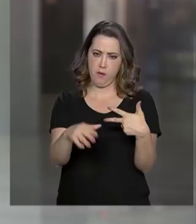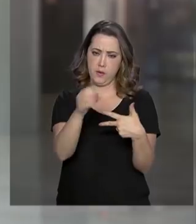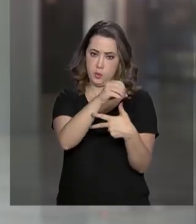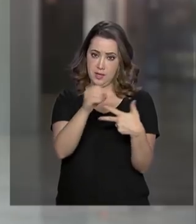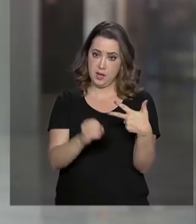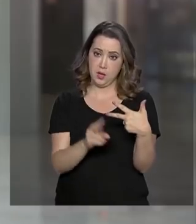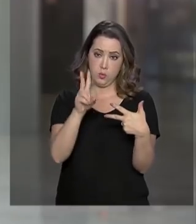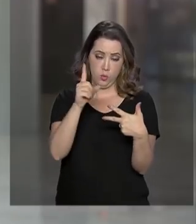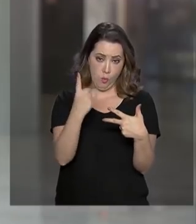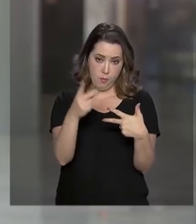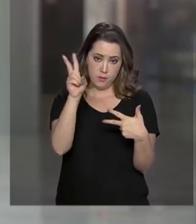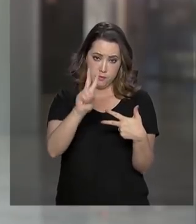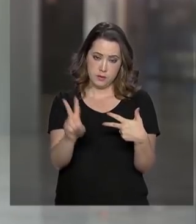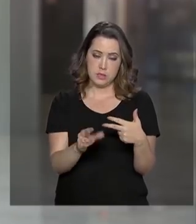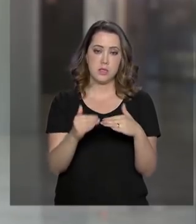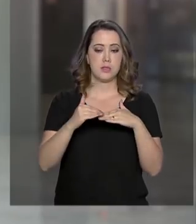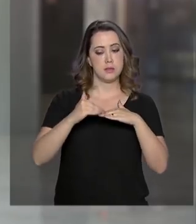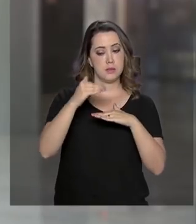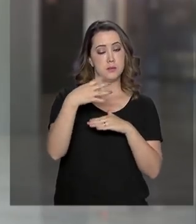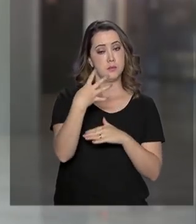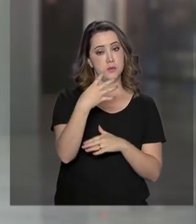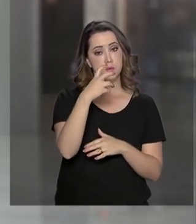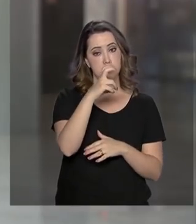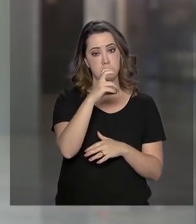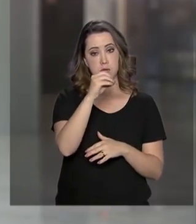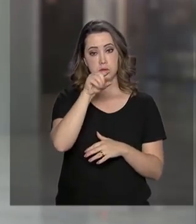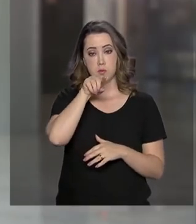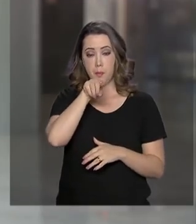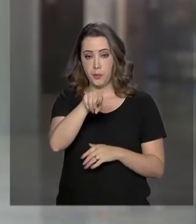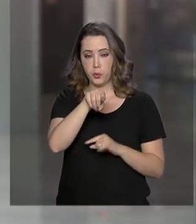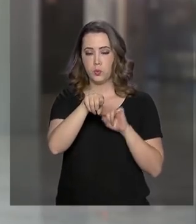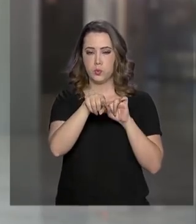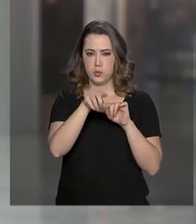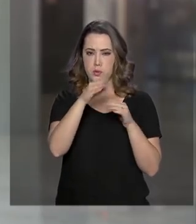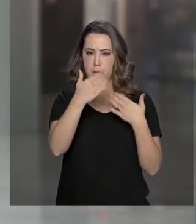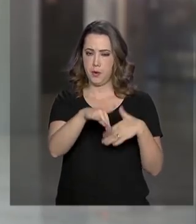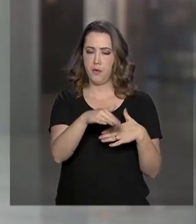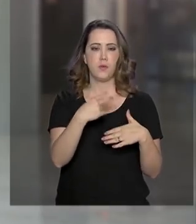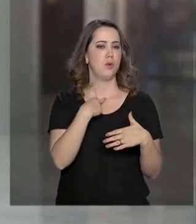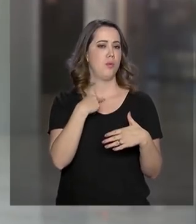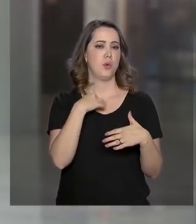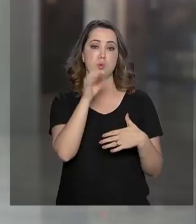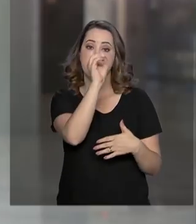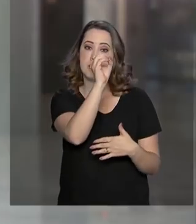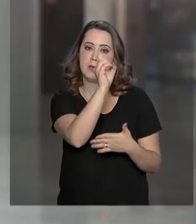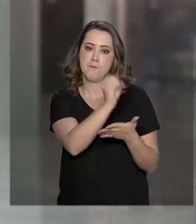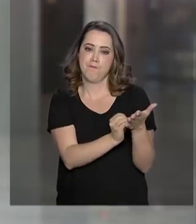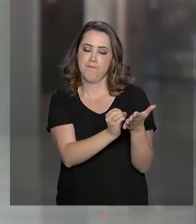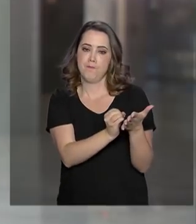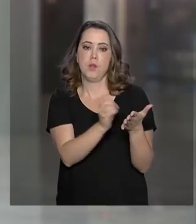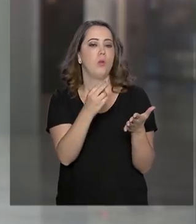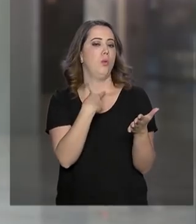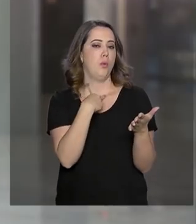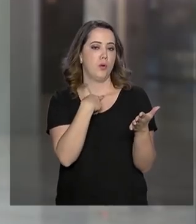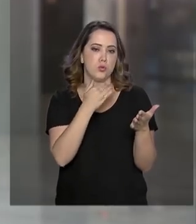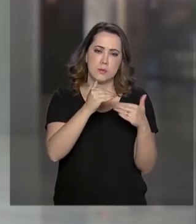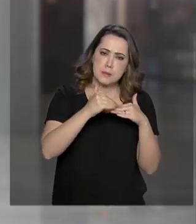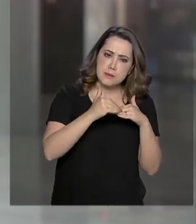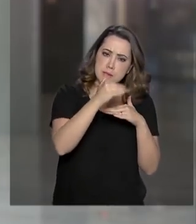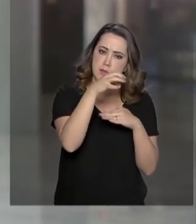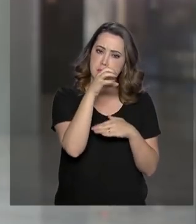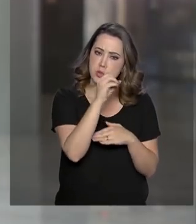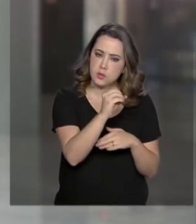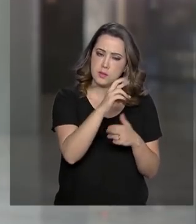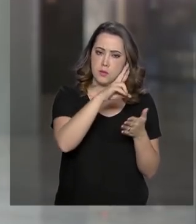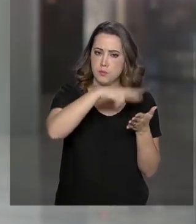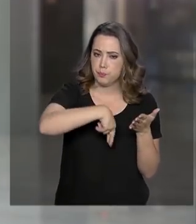ter conseguido 450 pontos na prova e não ter zerado a prova de redação. Existem duas